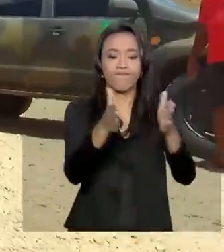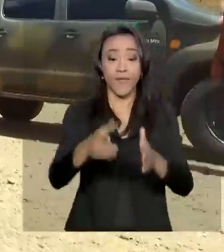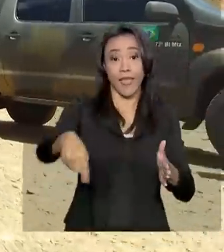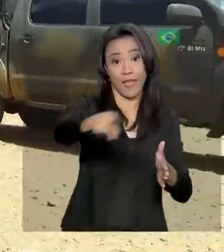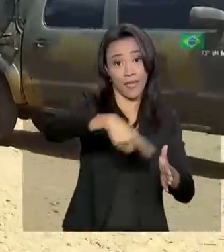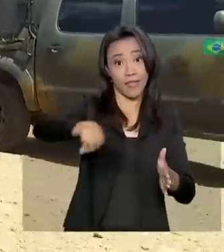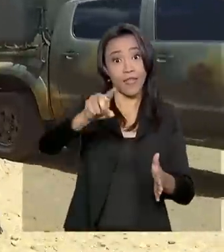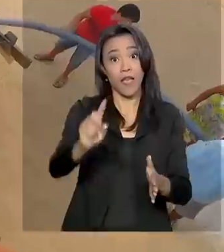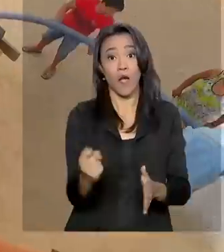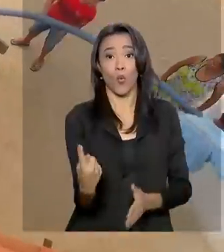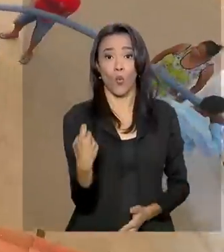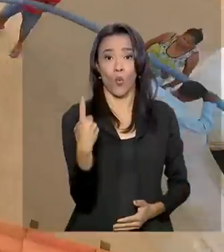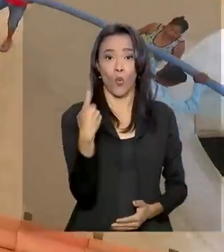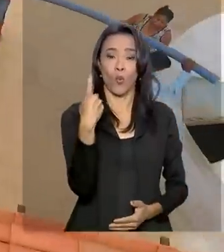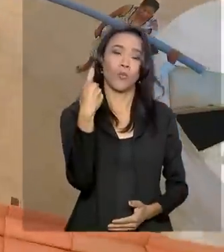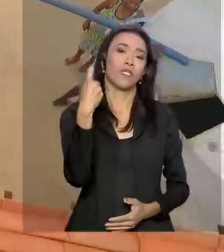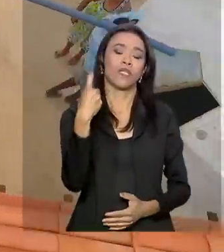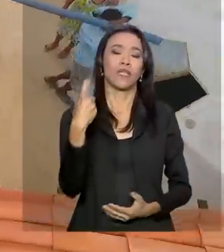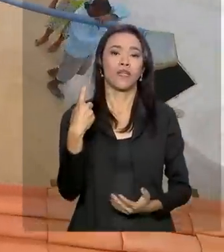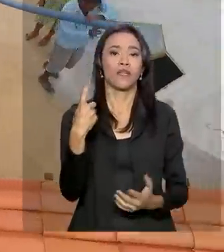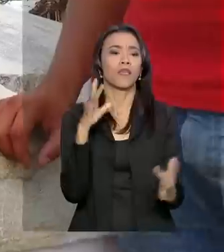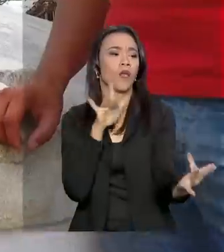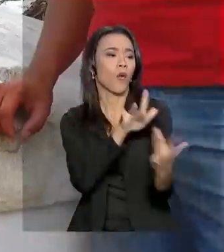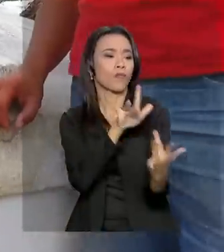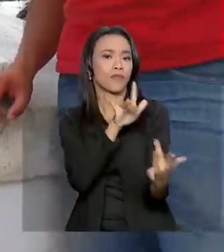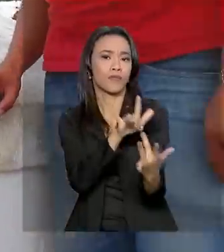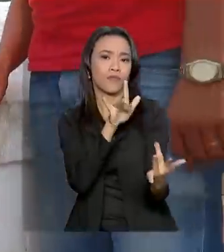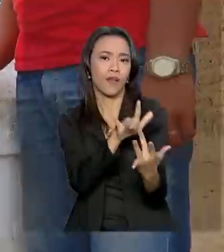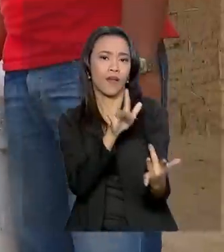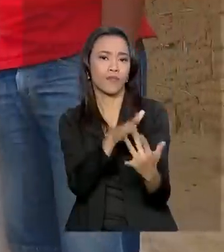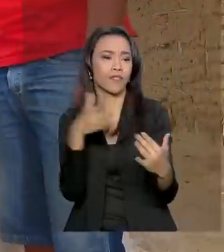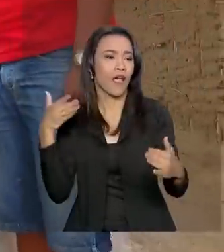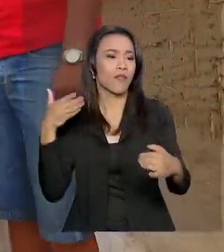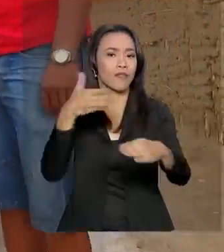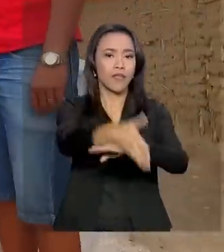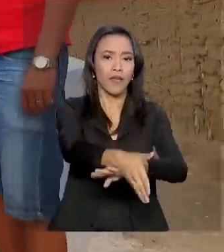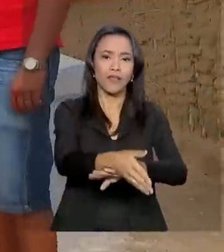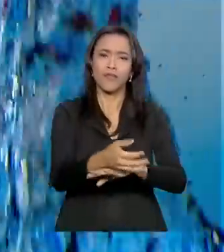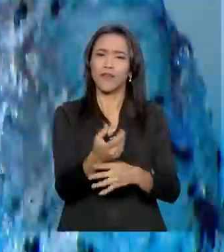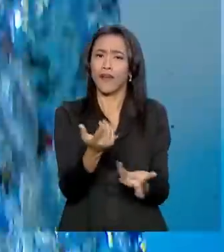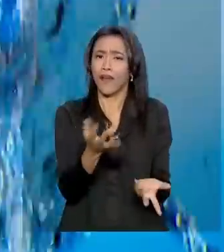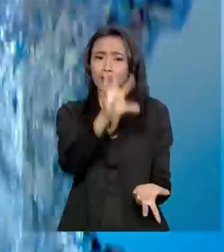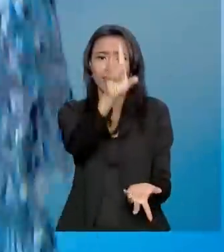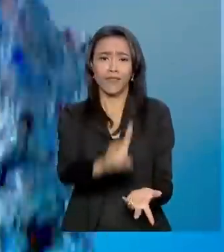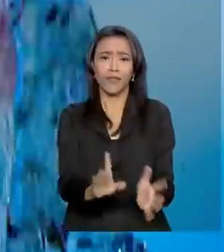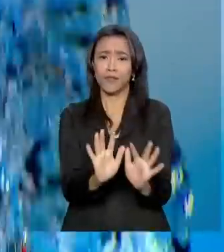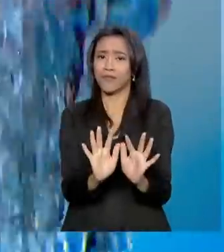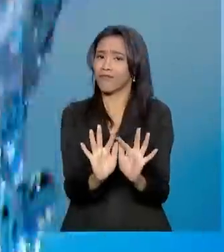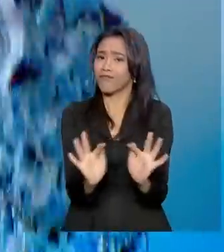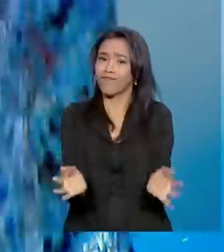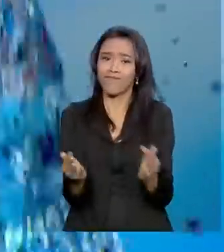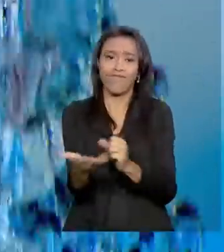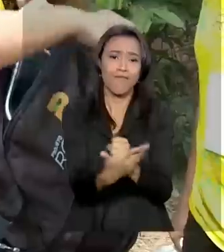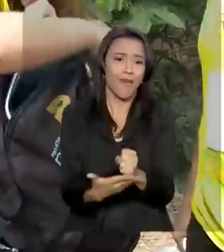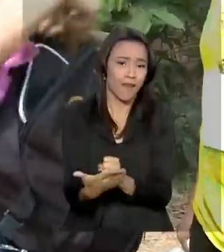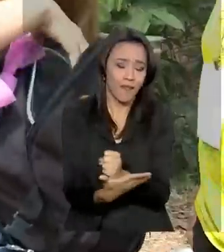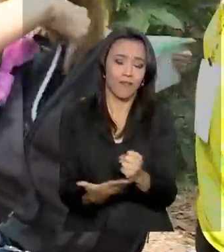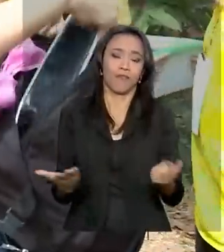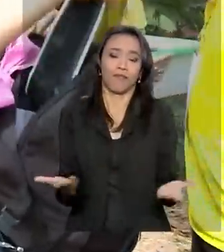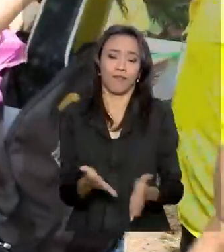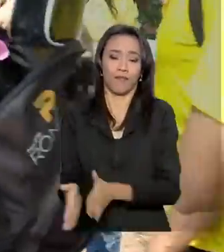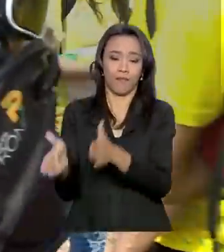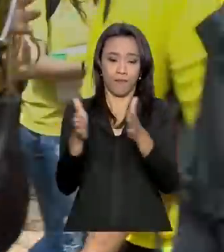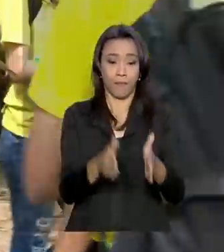a única garantia que comunidades inteirinhas têm de acesso a direitos básicos. O